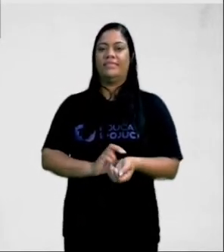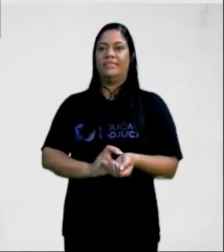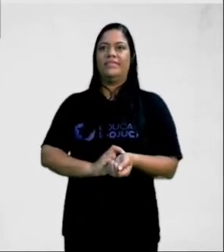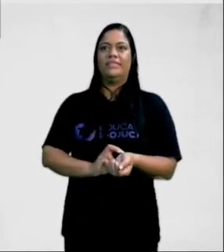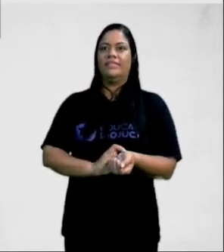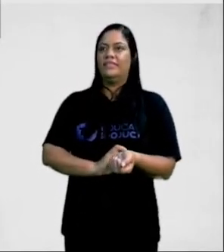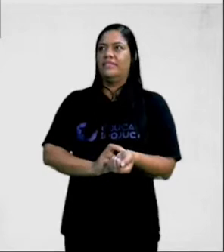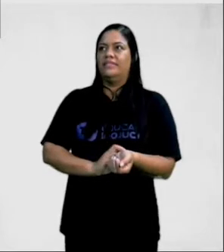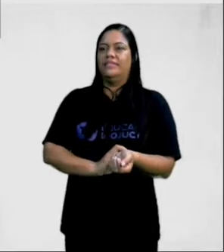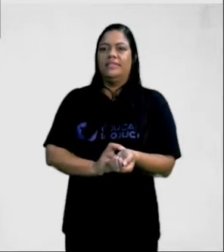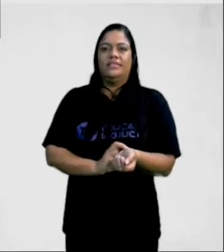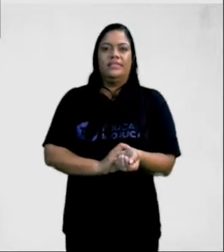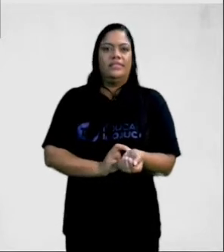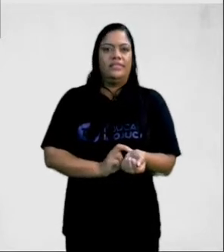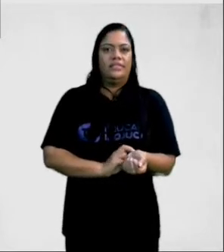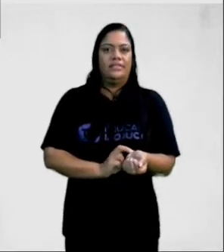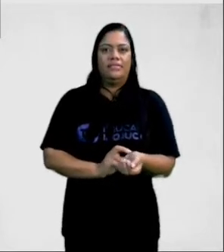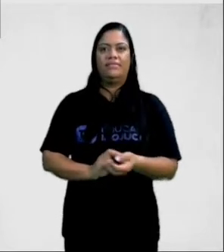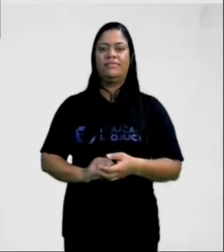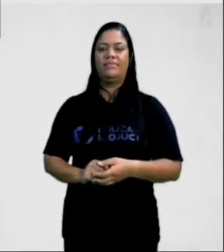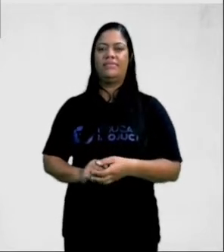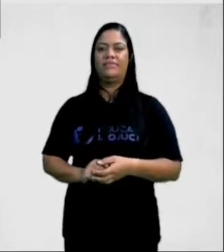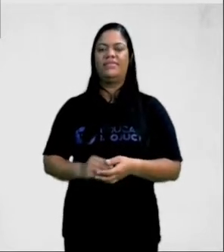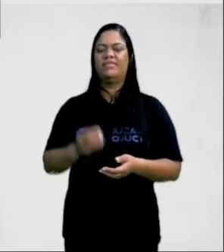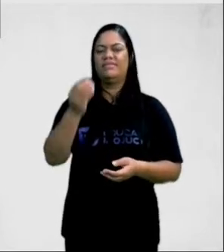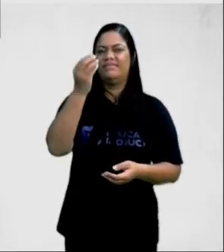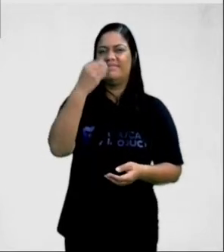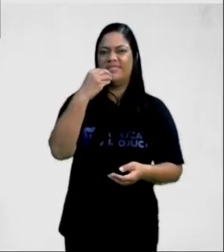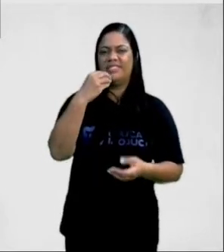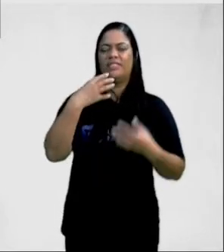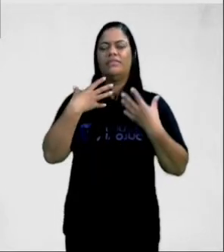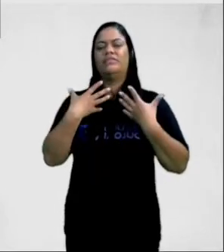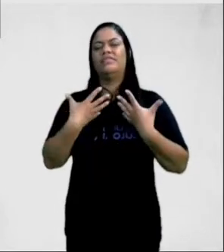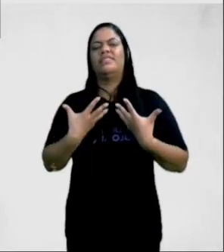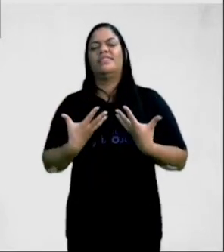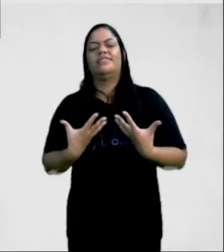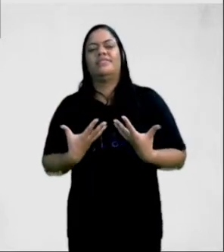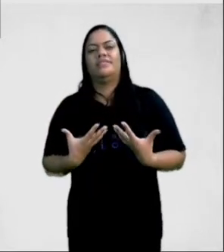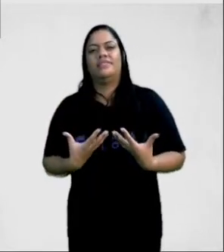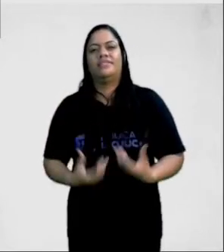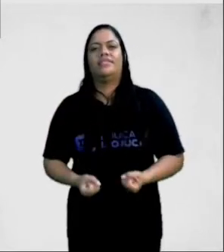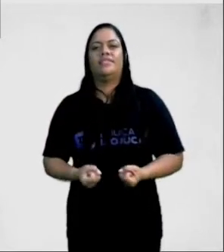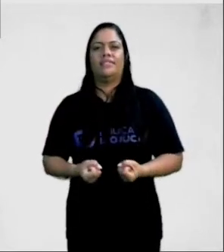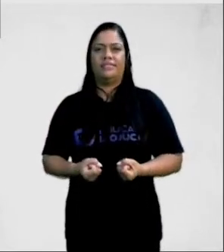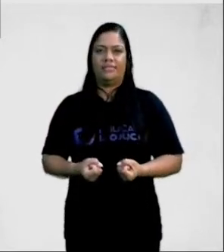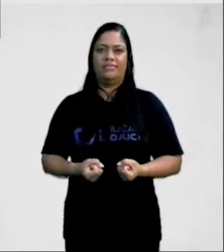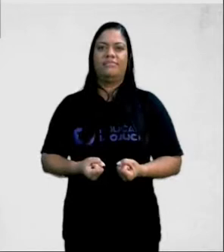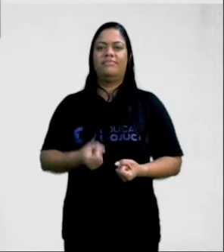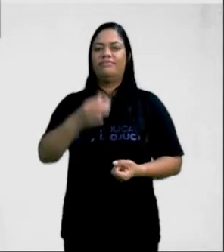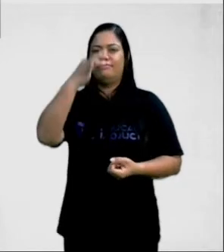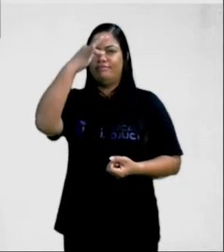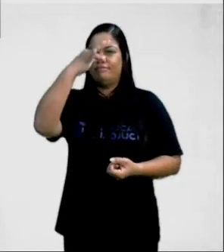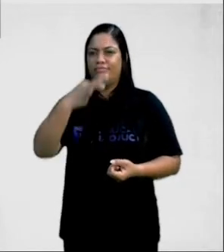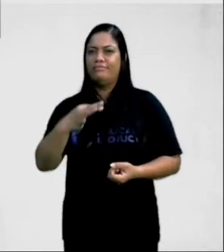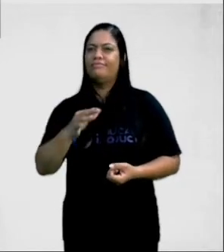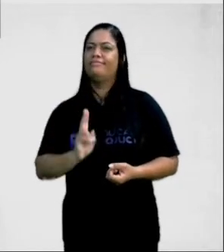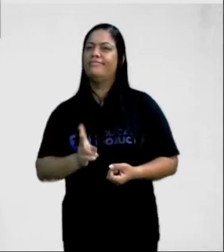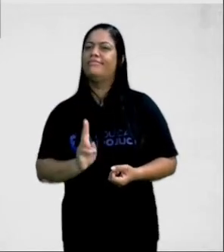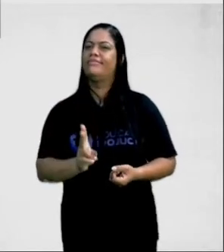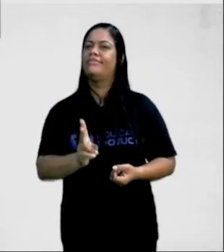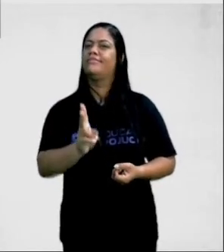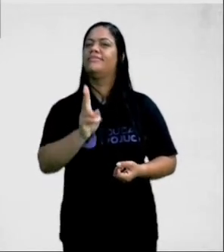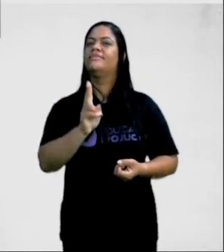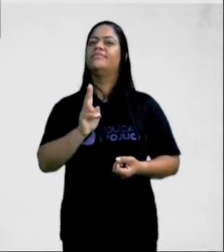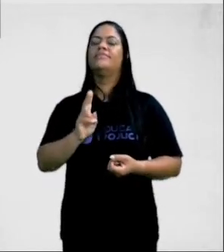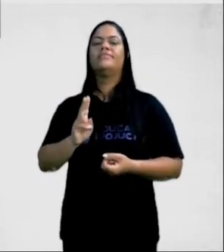a pessoa vai ficar mais irritada, perda de força, cansaço extremo, resfriado frequentes,